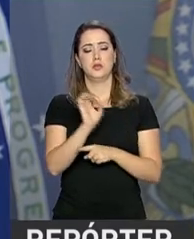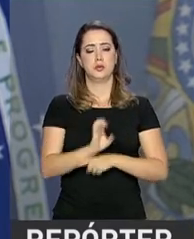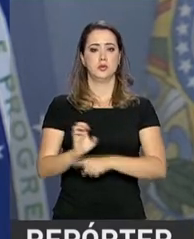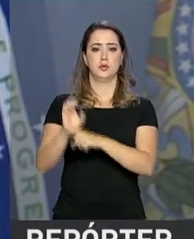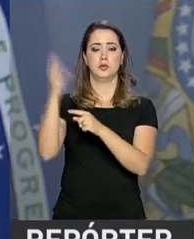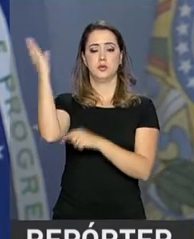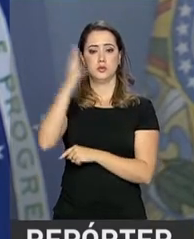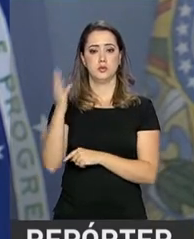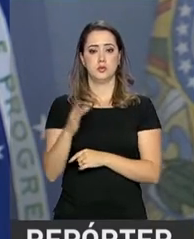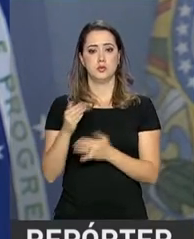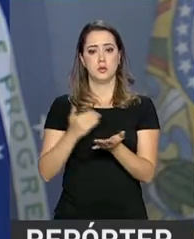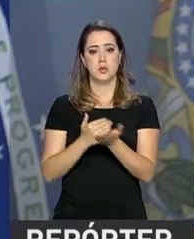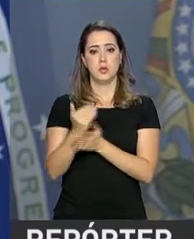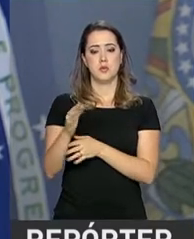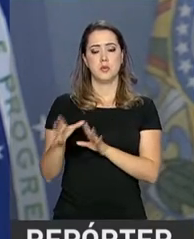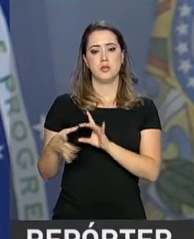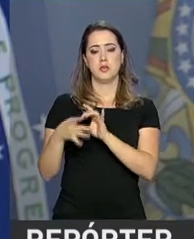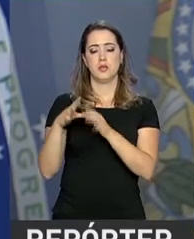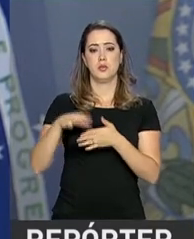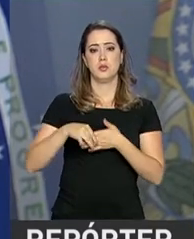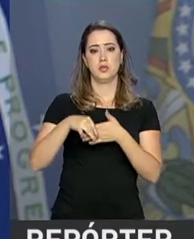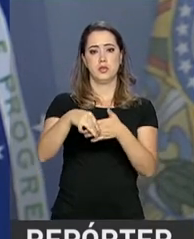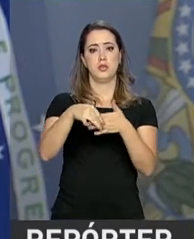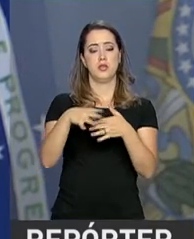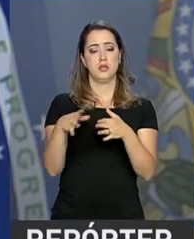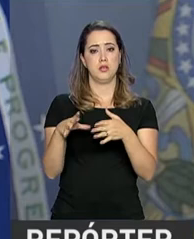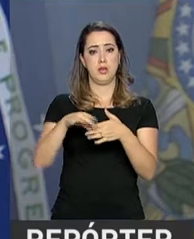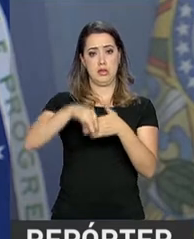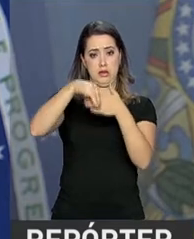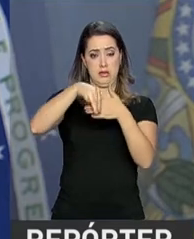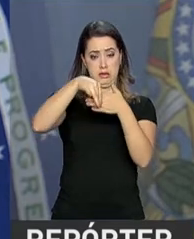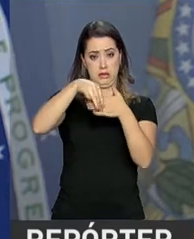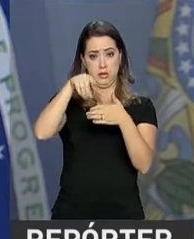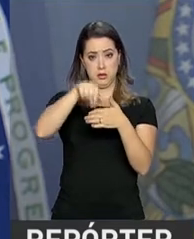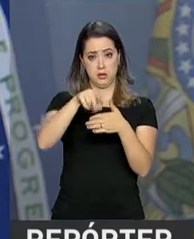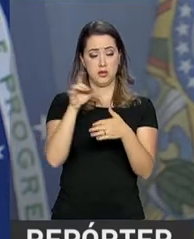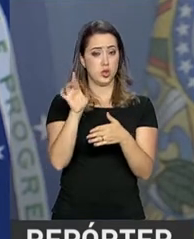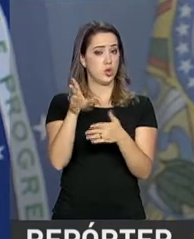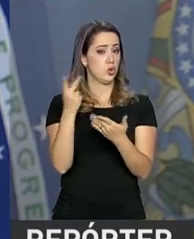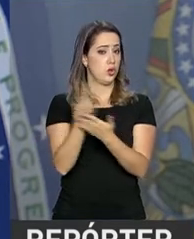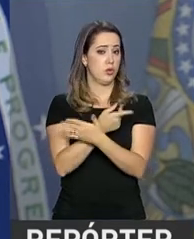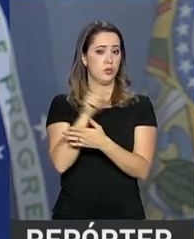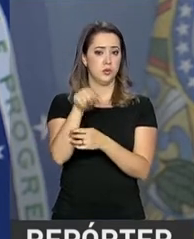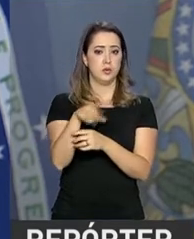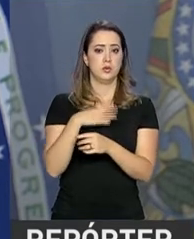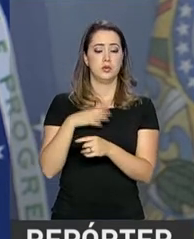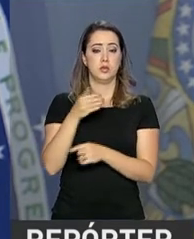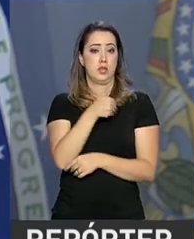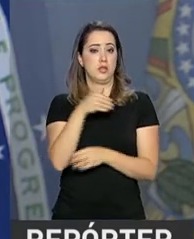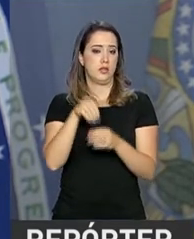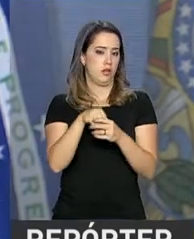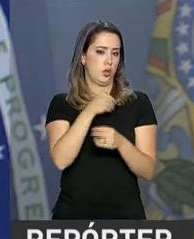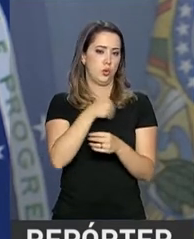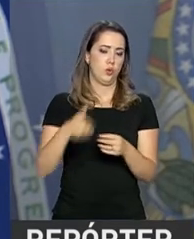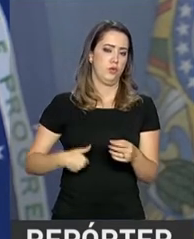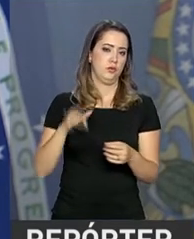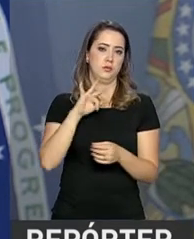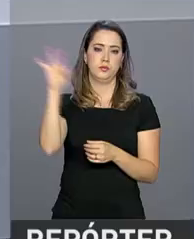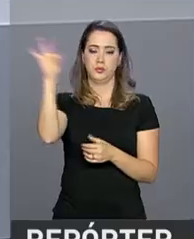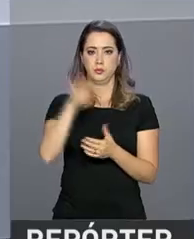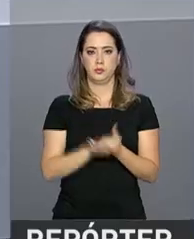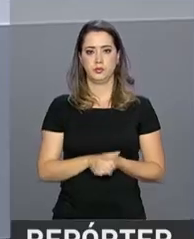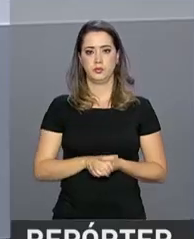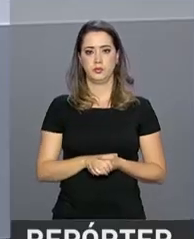brasileiros, a partir de uma coordenação que só pode residir, habitar no Estado Federal, na União Federal.